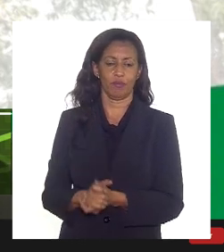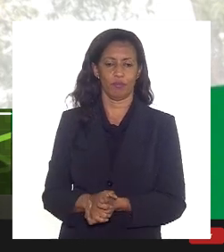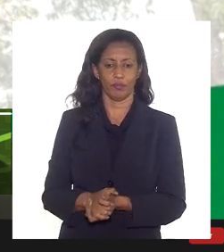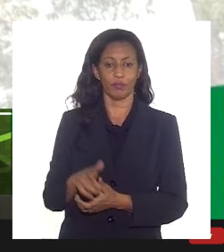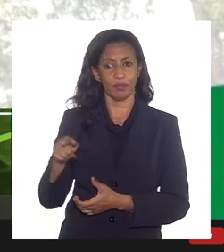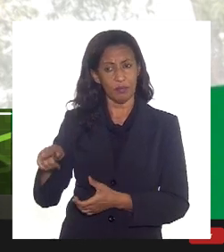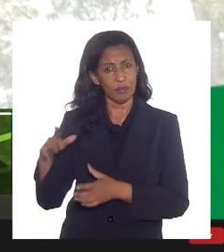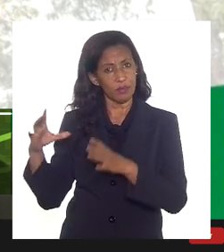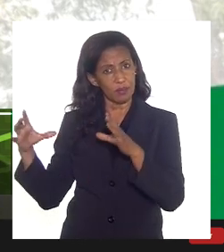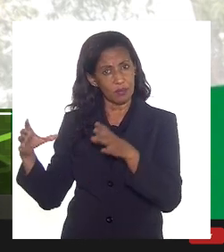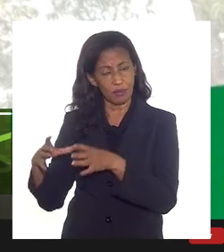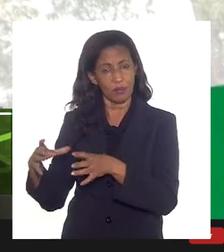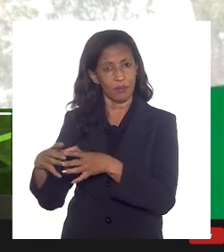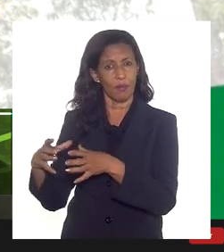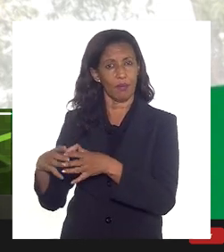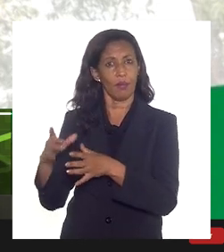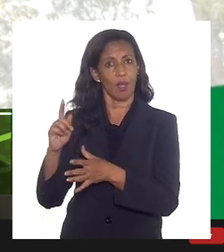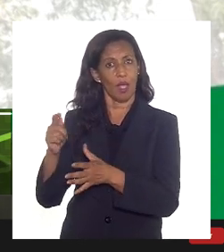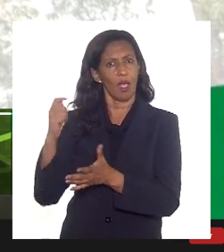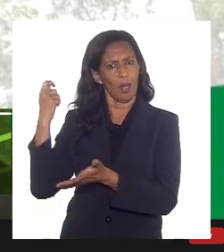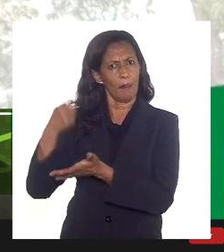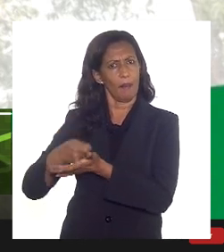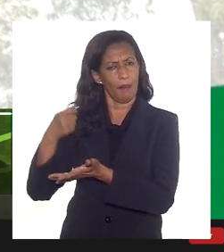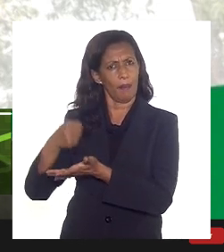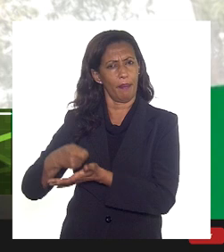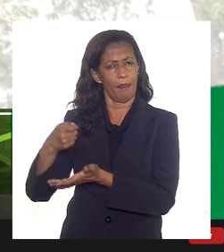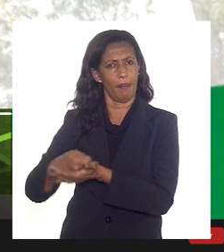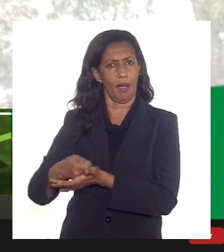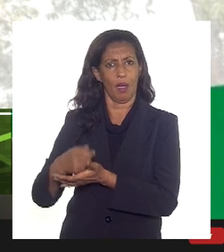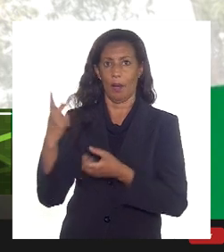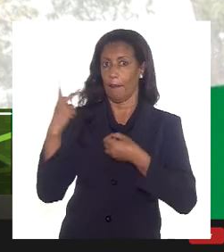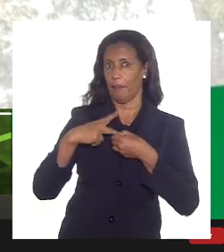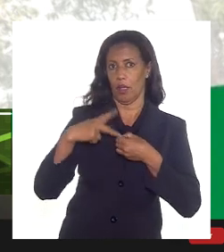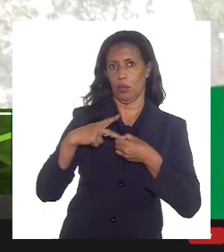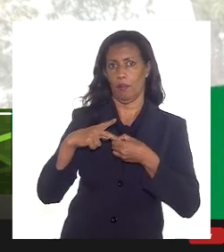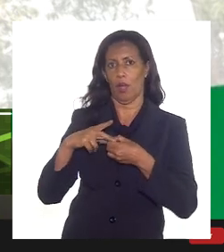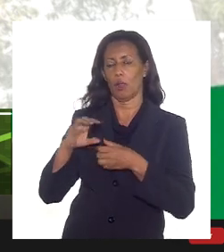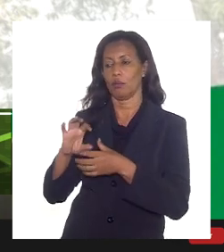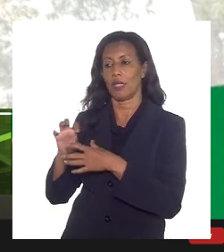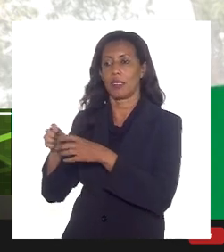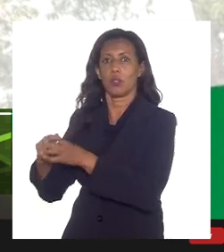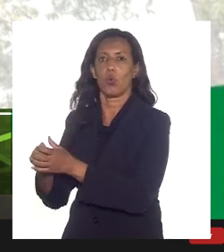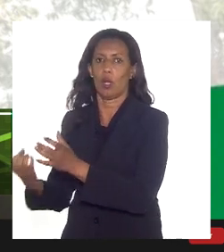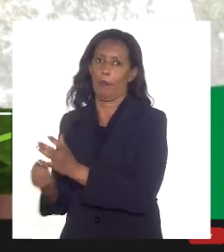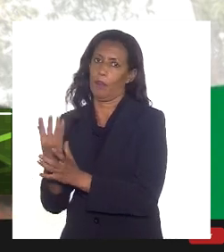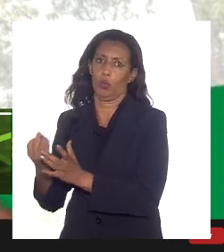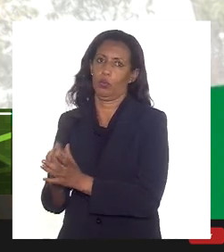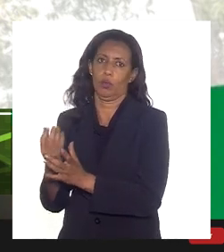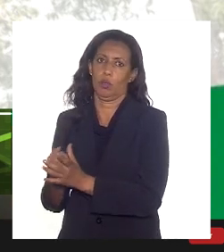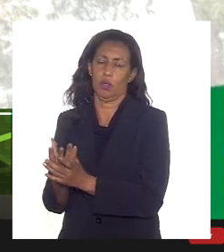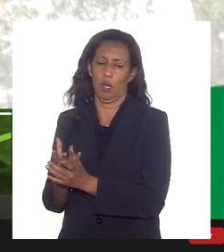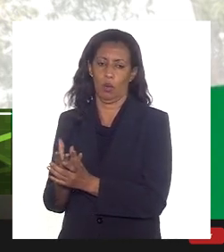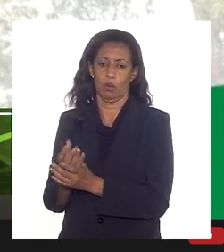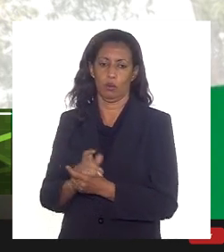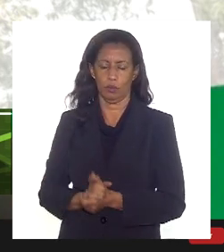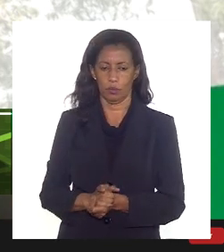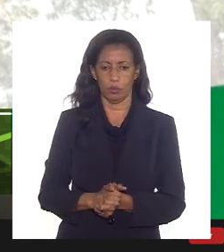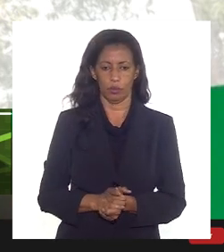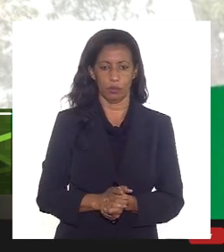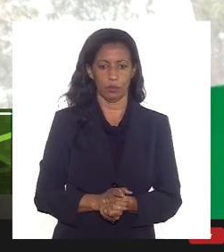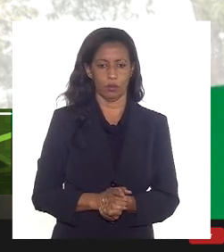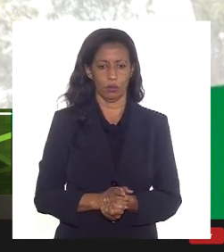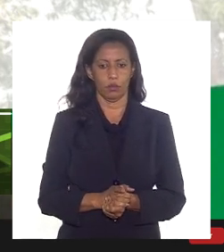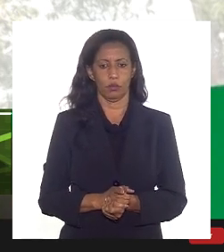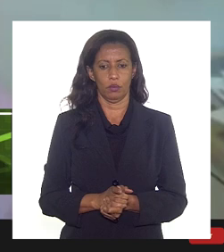ele é pagador de pé, seja, a Petrobras não está segurando a produção, muito pelo contrário, ela incluiu sete sistemas.